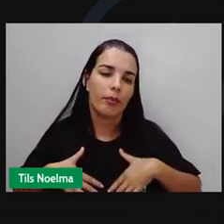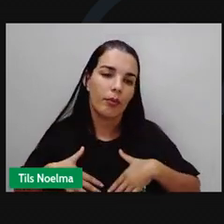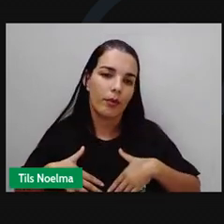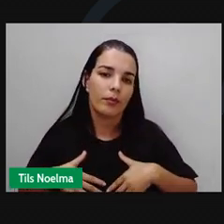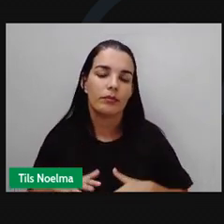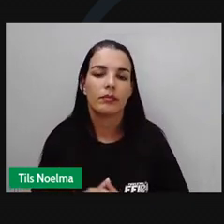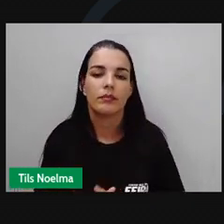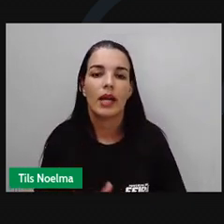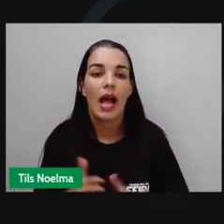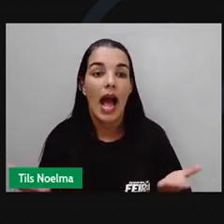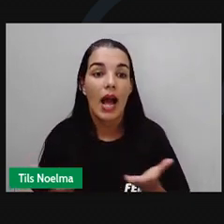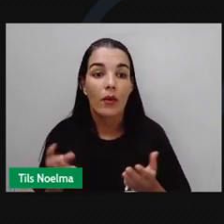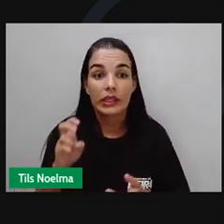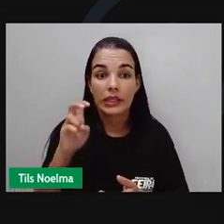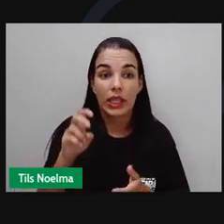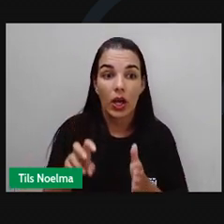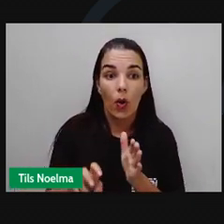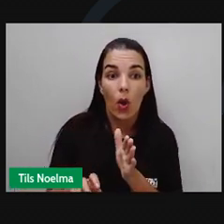Doenças